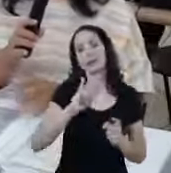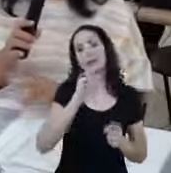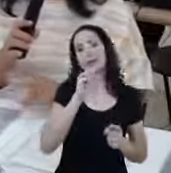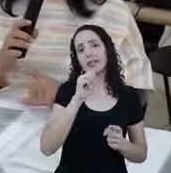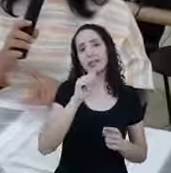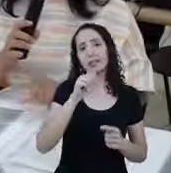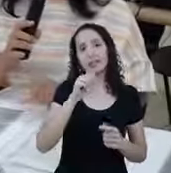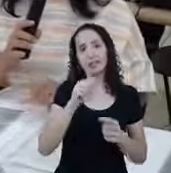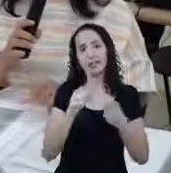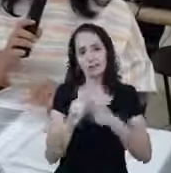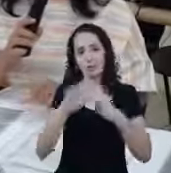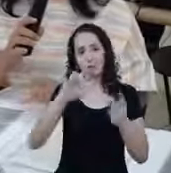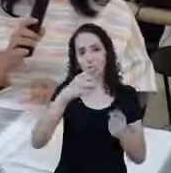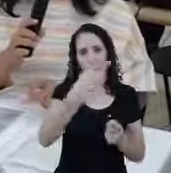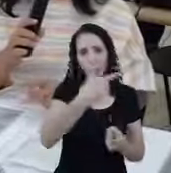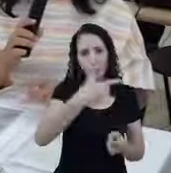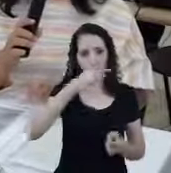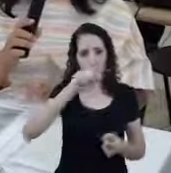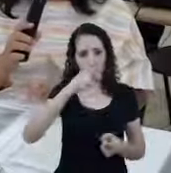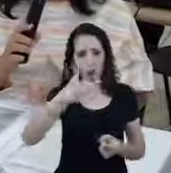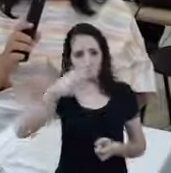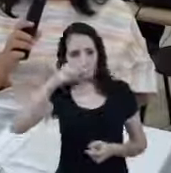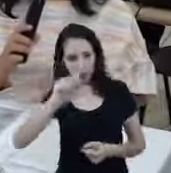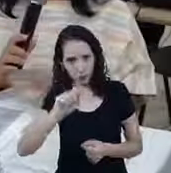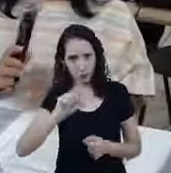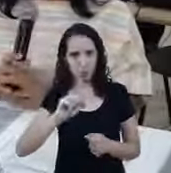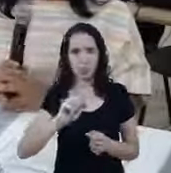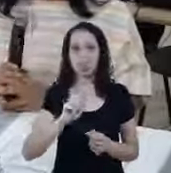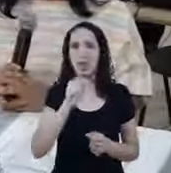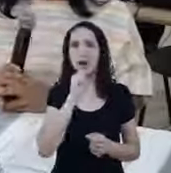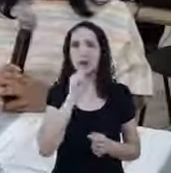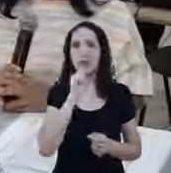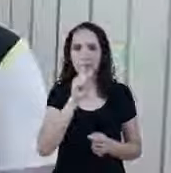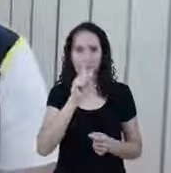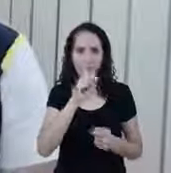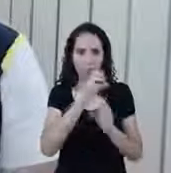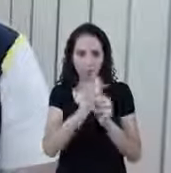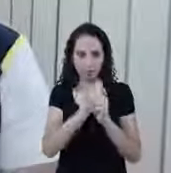está Porque a dívida ativa Ela é lançada Ano após ano Ok Perfeito